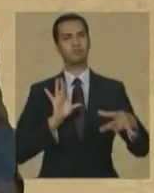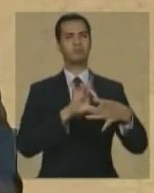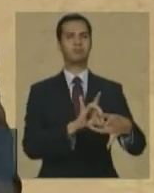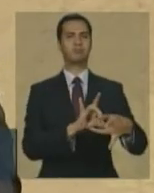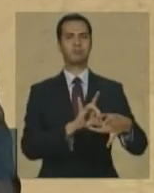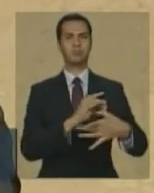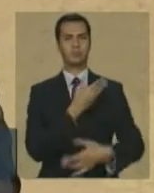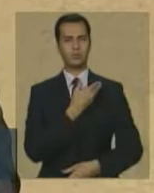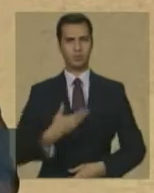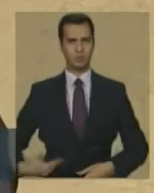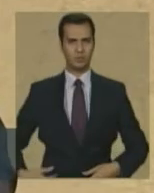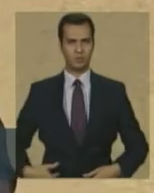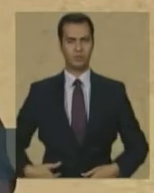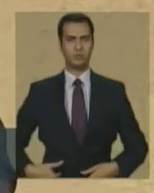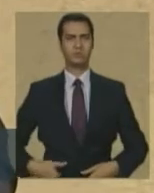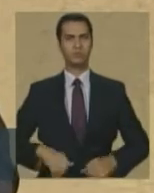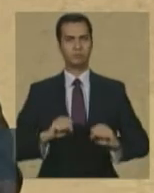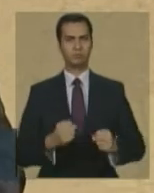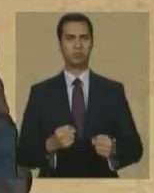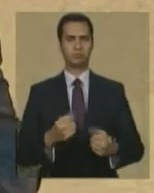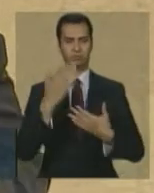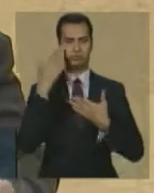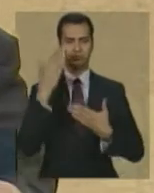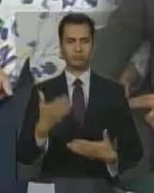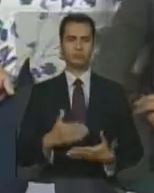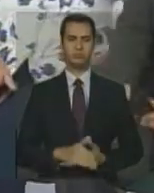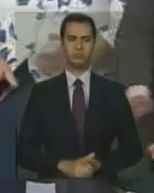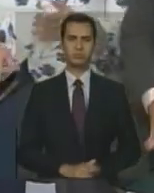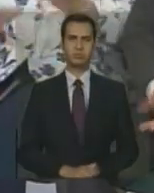e reafirmação dessas instituições. Muito obrigado.